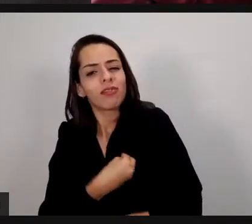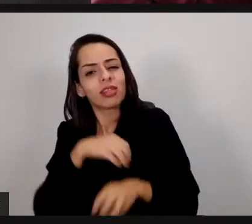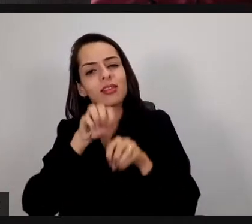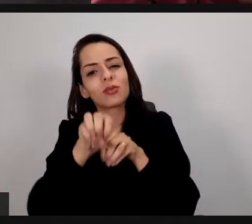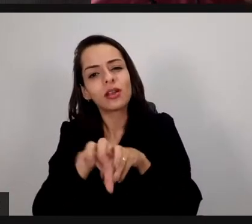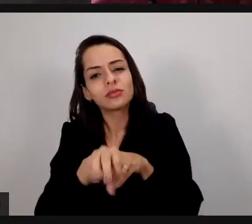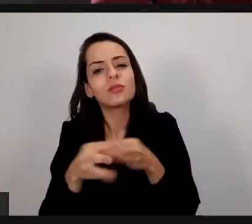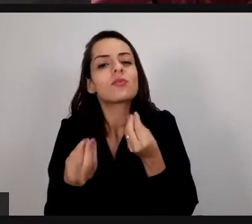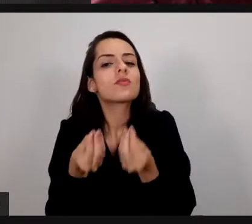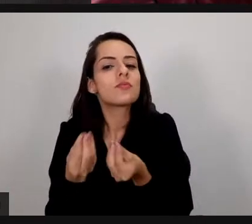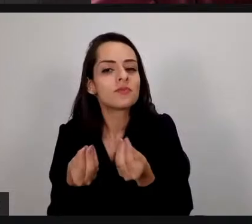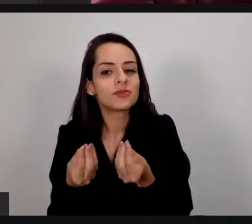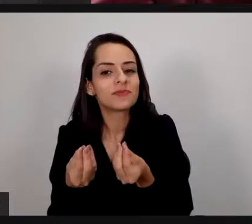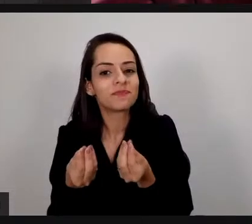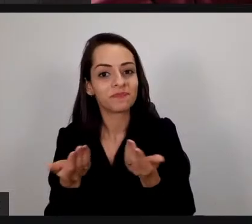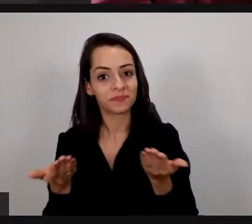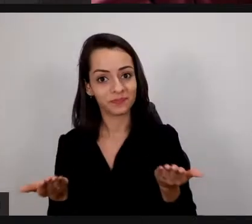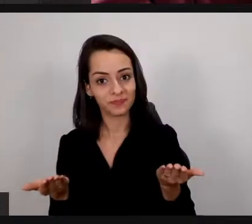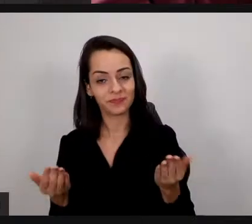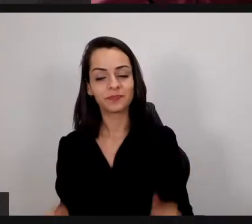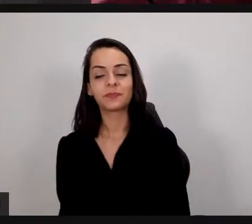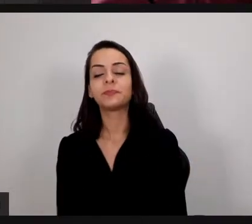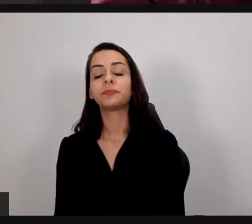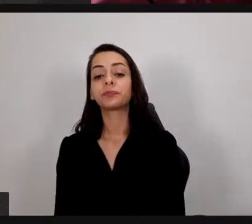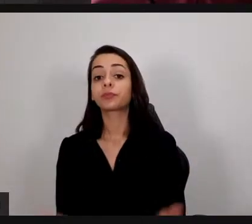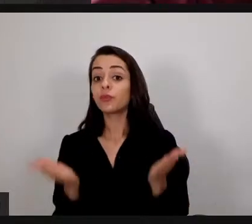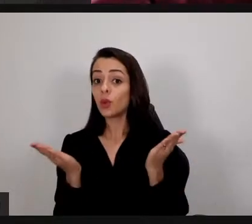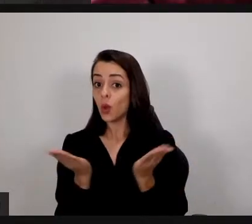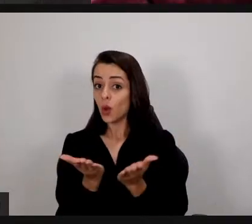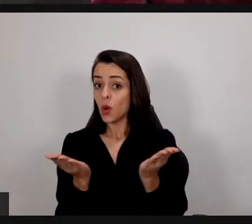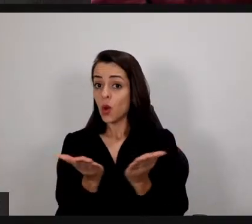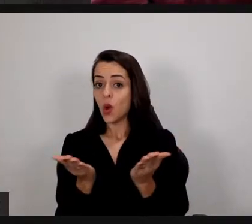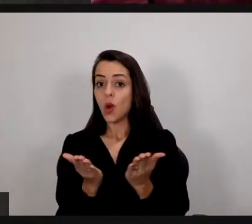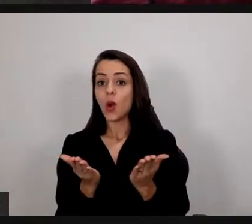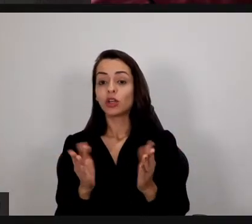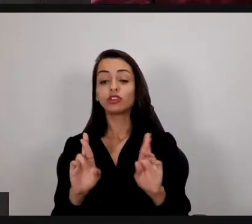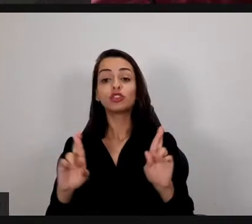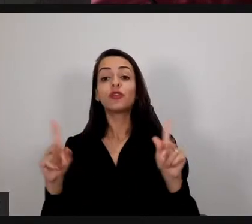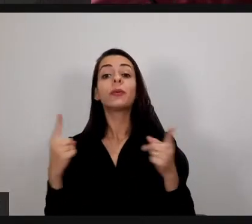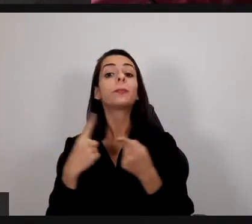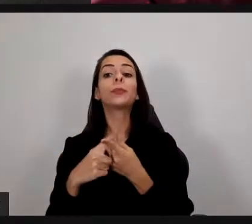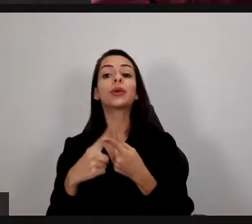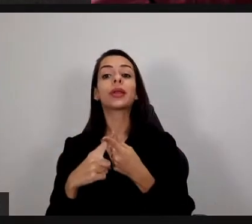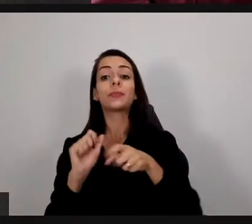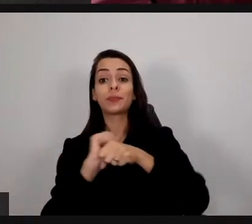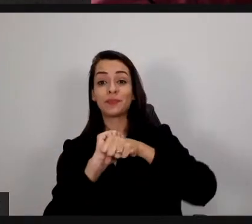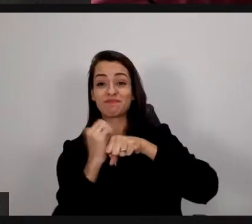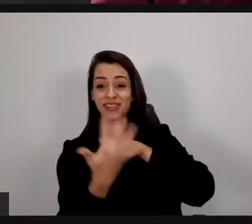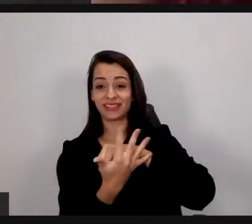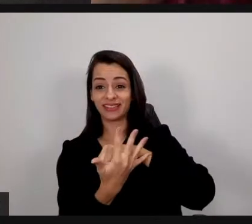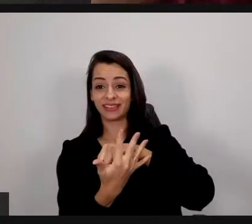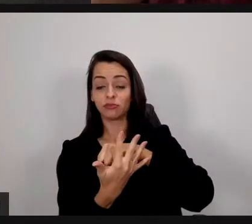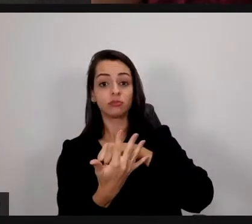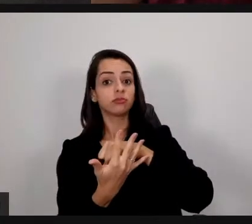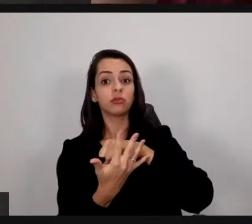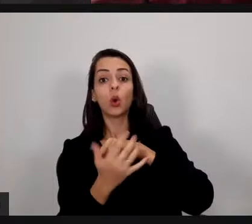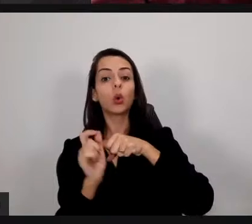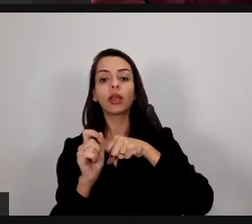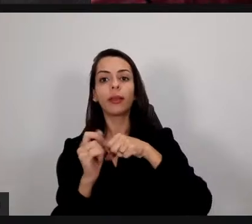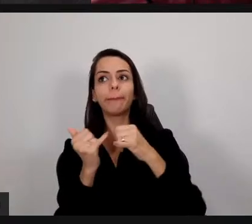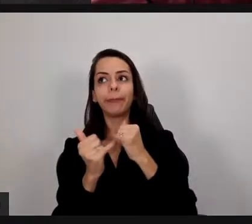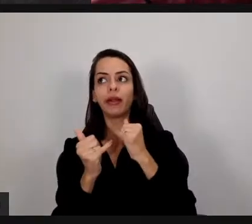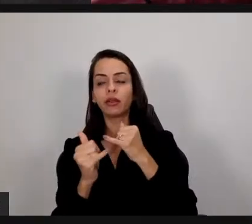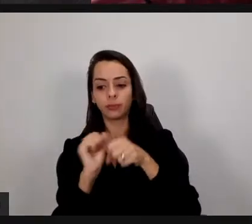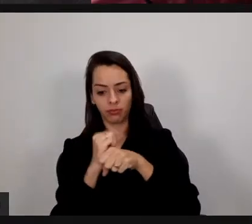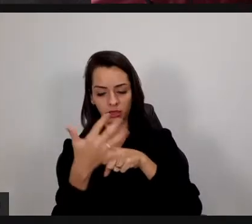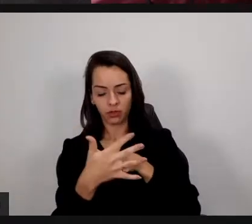hoje uma situação bem interessante que a pandemia nos obrigou a fazer uma mudança da educação quase que instantânea. Eu